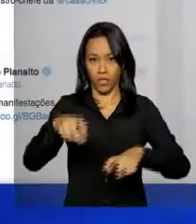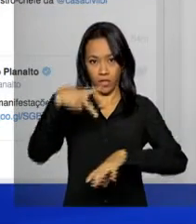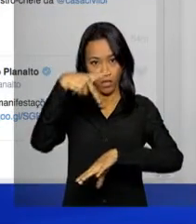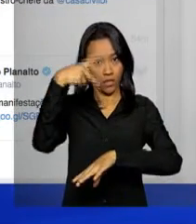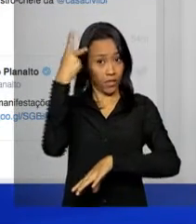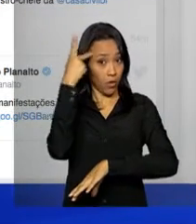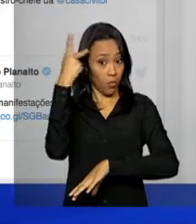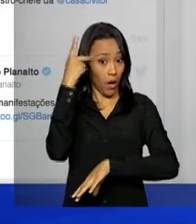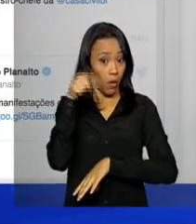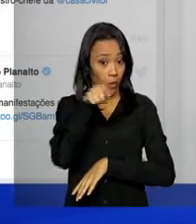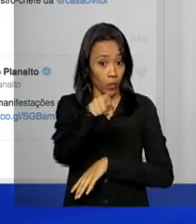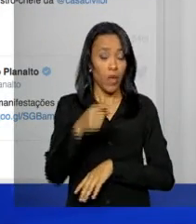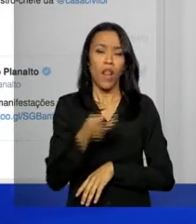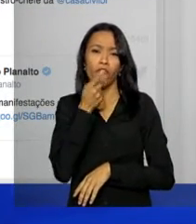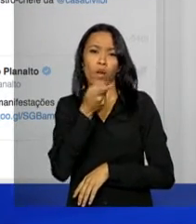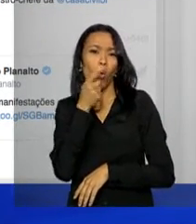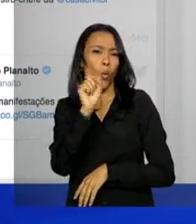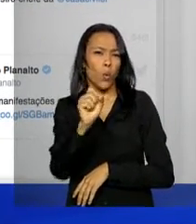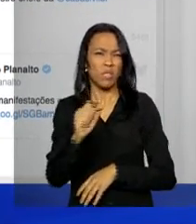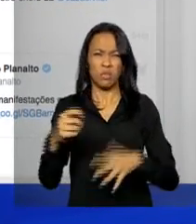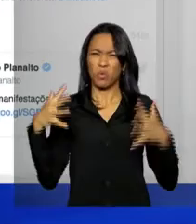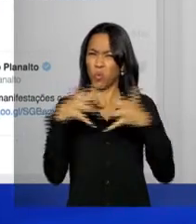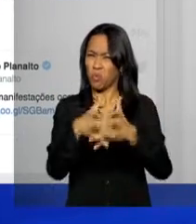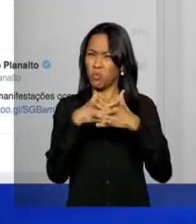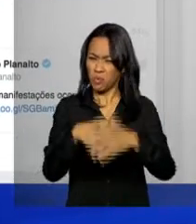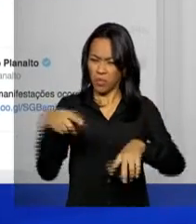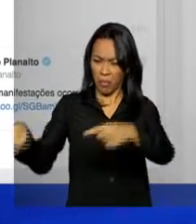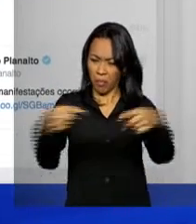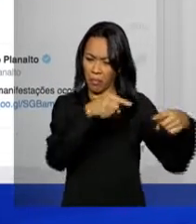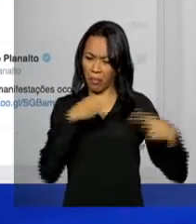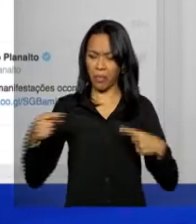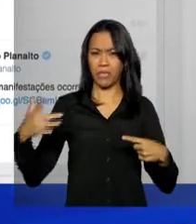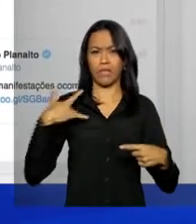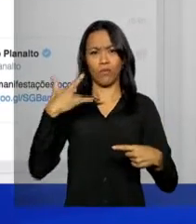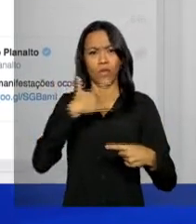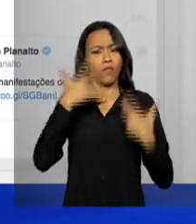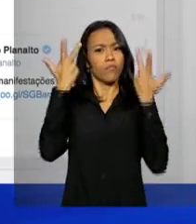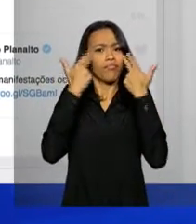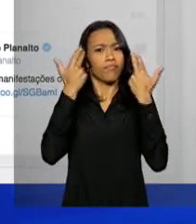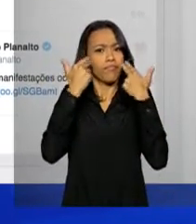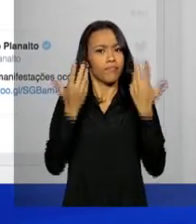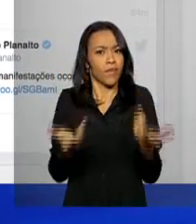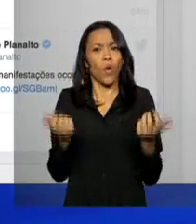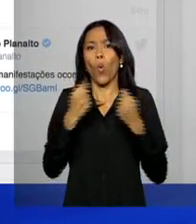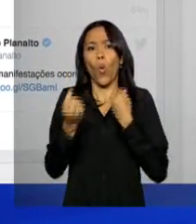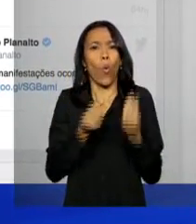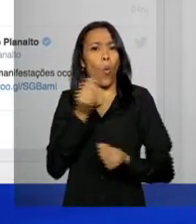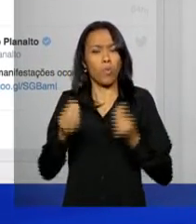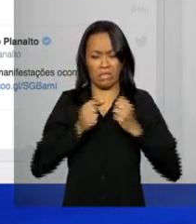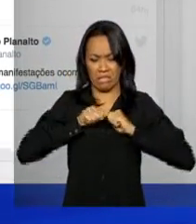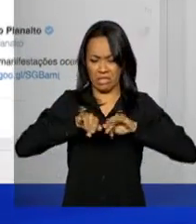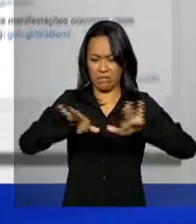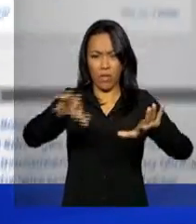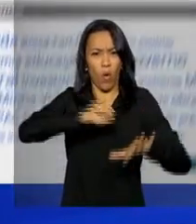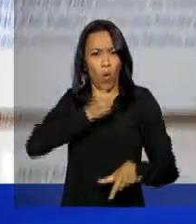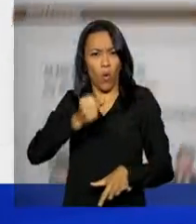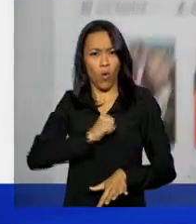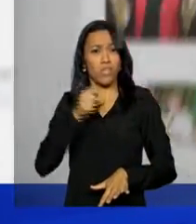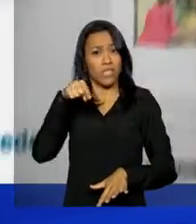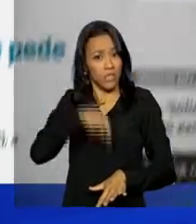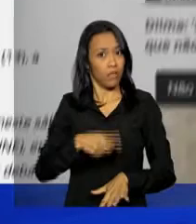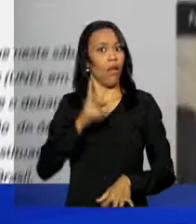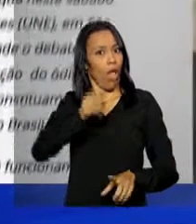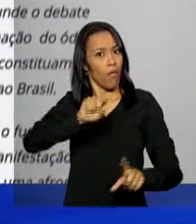presidenta, a ação violenta confunde o debate político saudável e democrático com a disseminação do ódio, constituindo